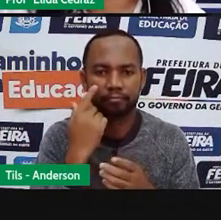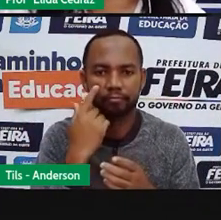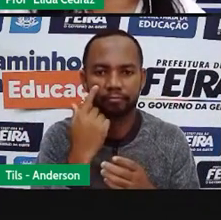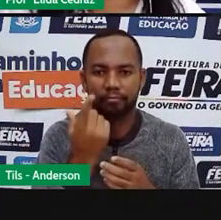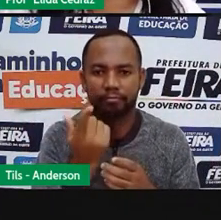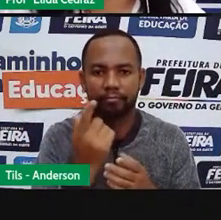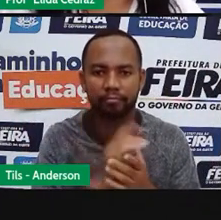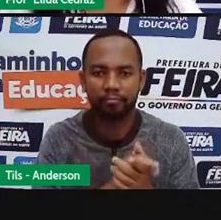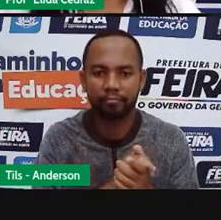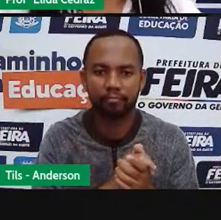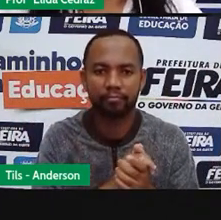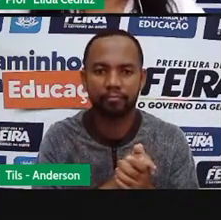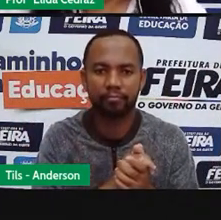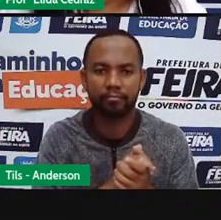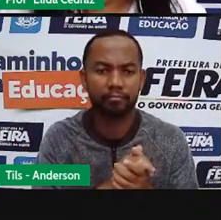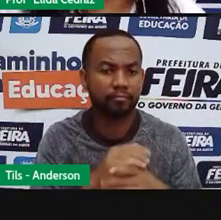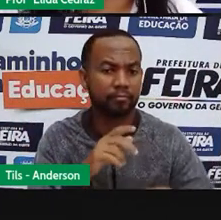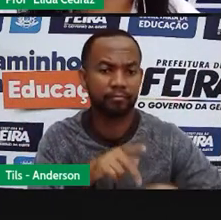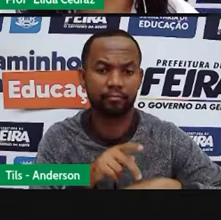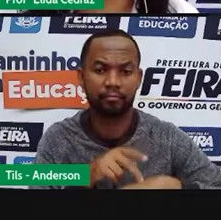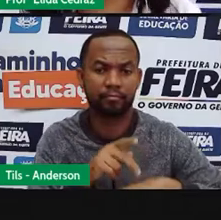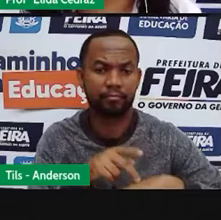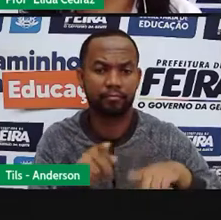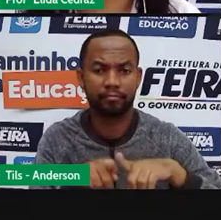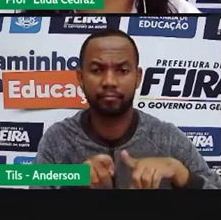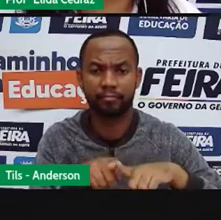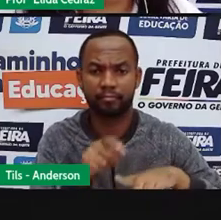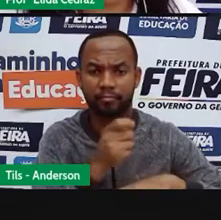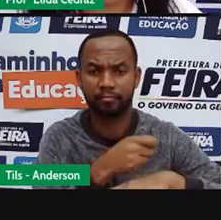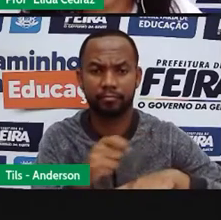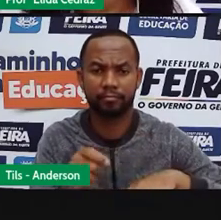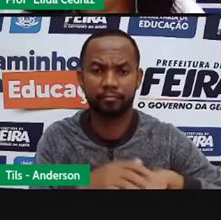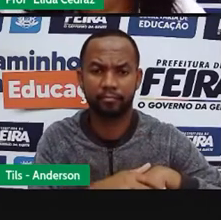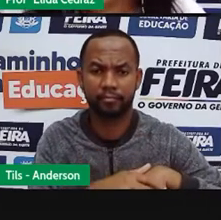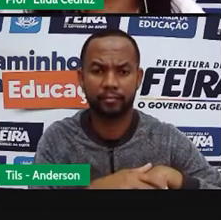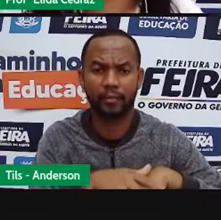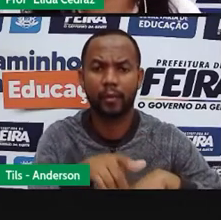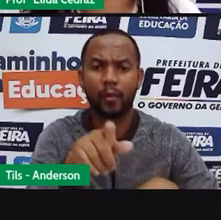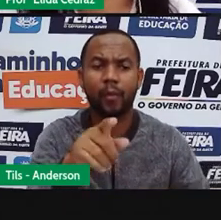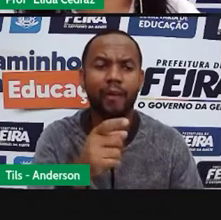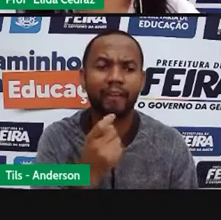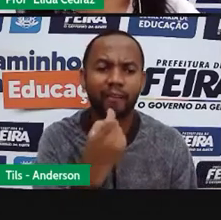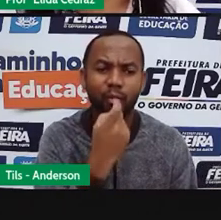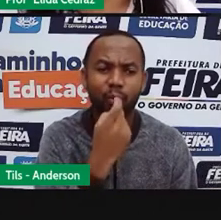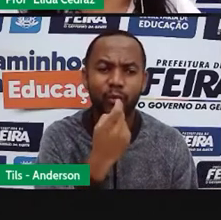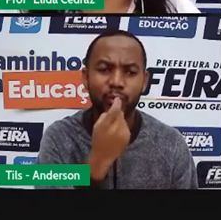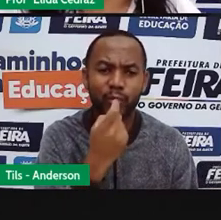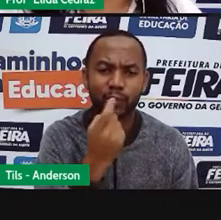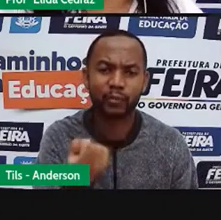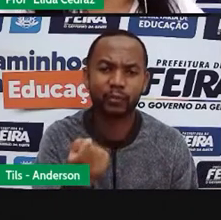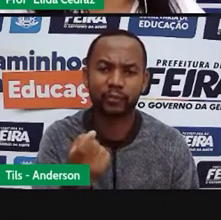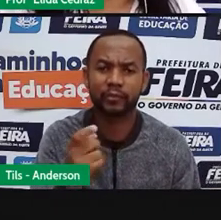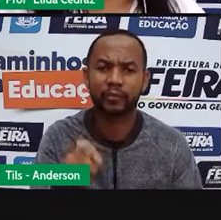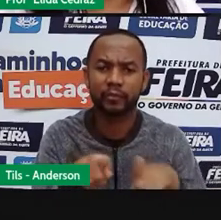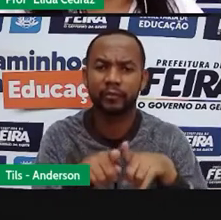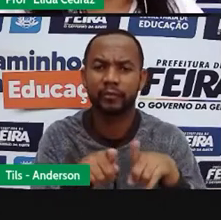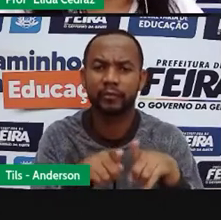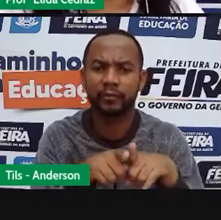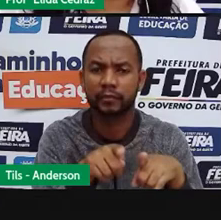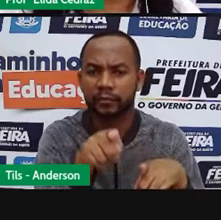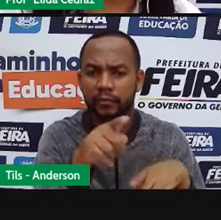em osso e aqui em